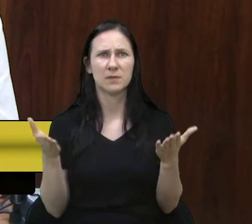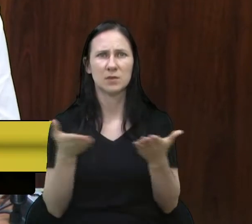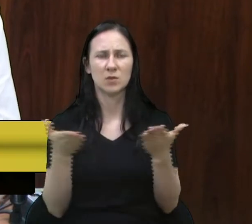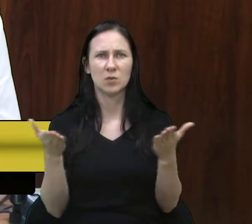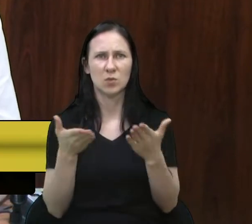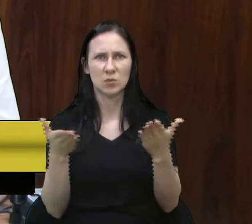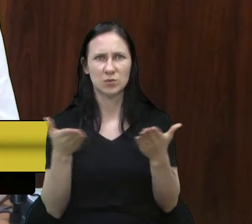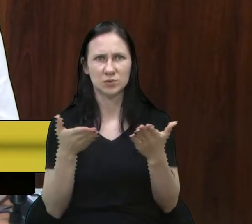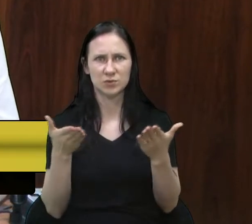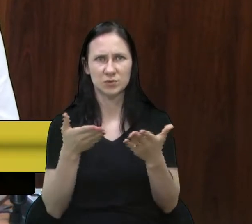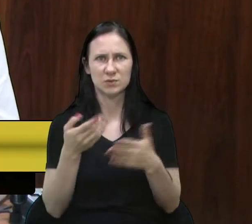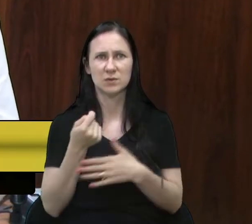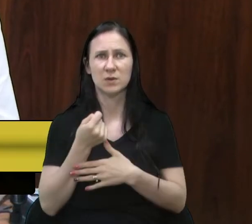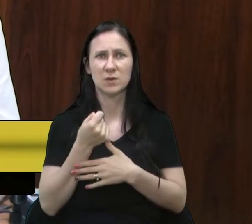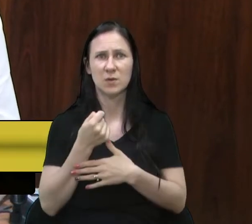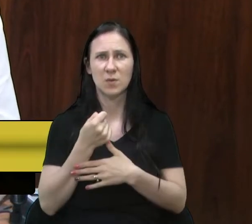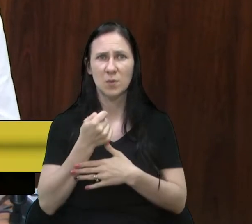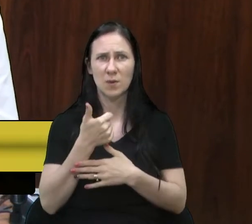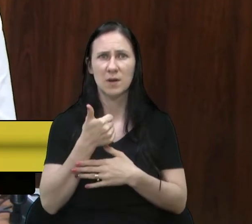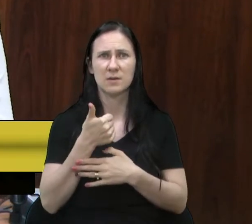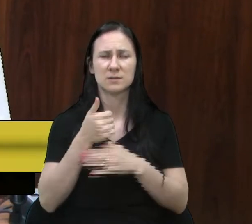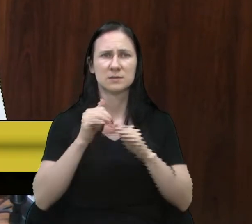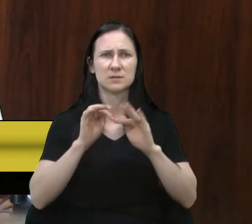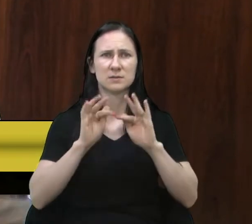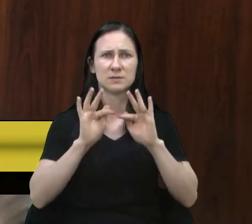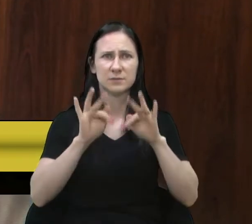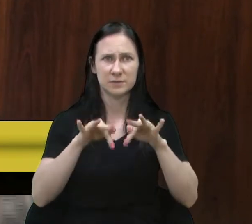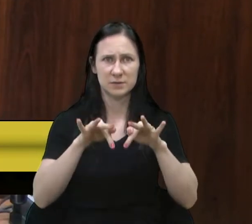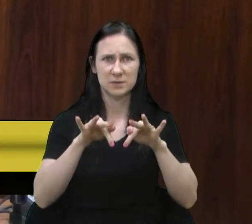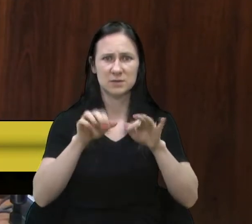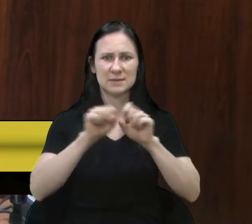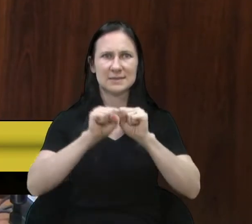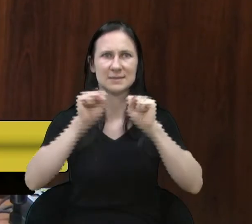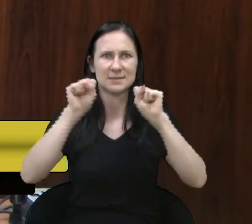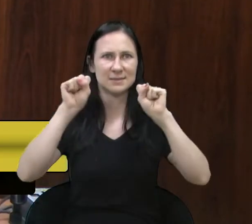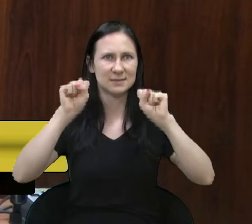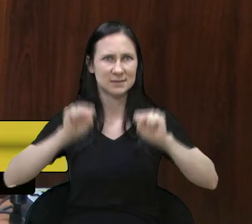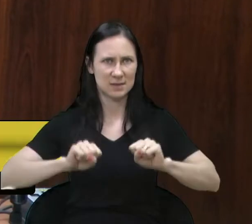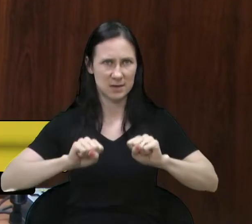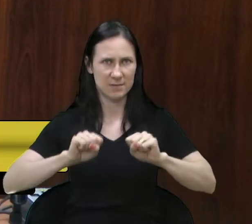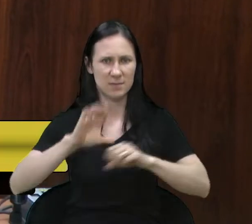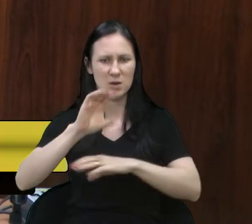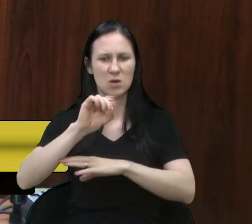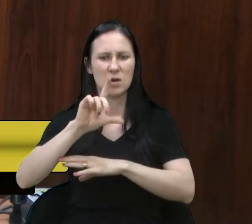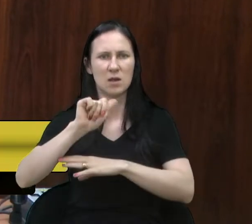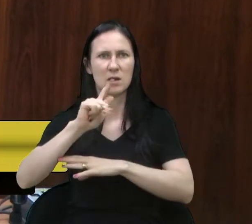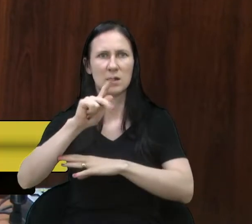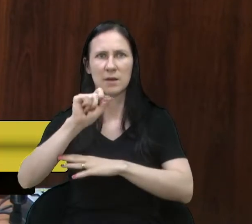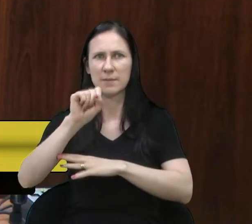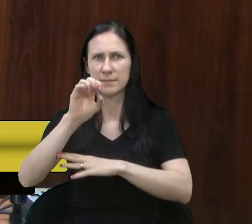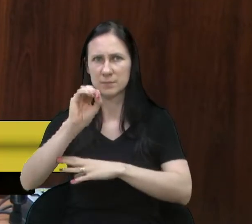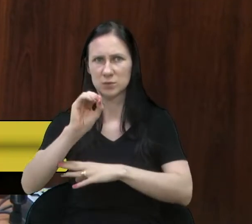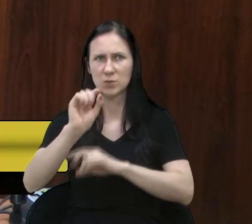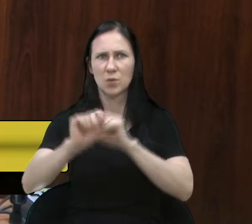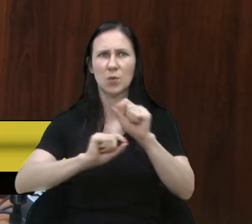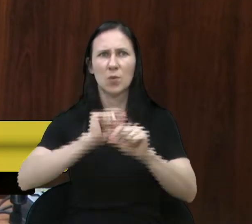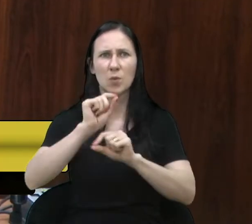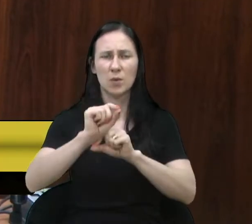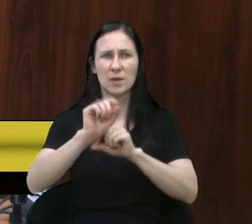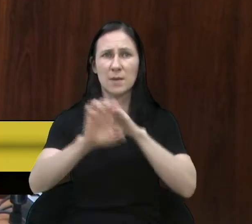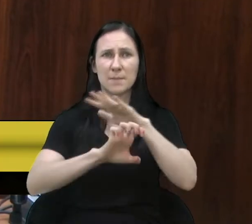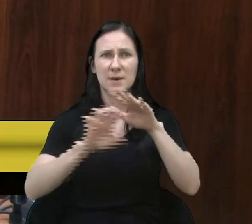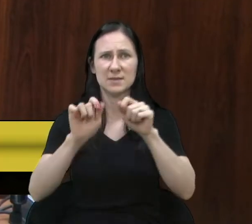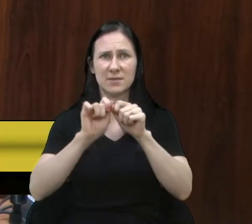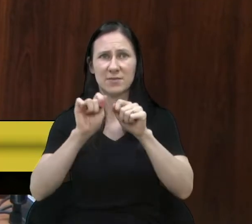na eminência do colapso do sistema. E o que a concessionária fez na sexta-feira demonstrou isso.